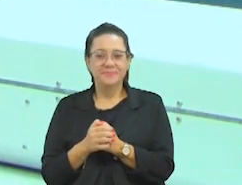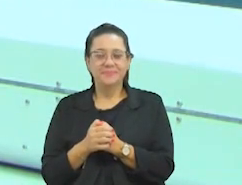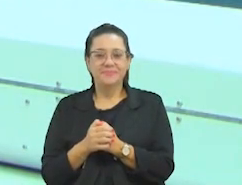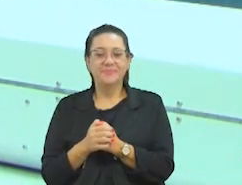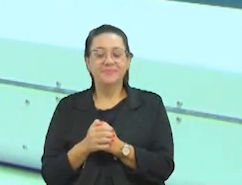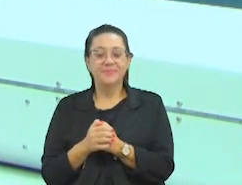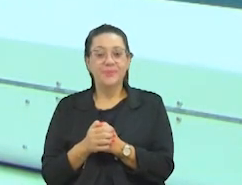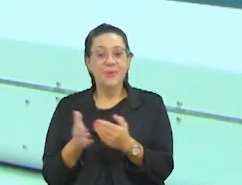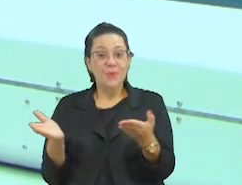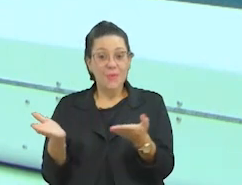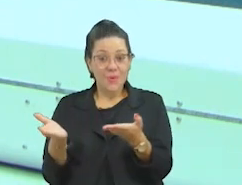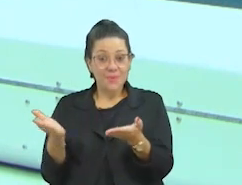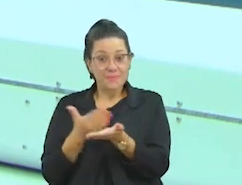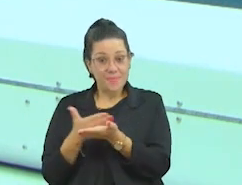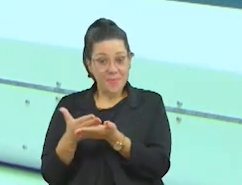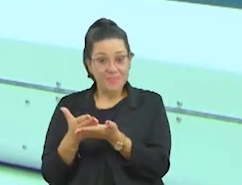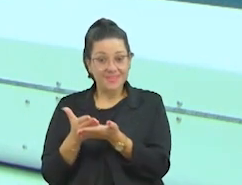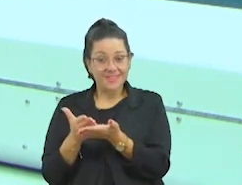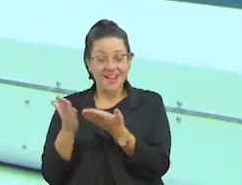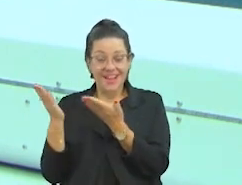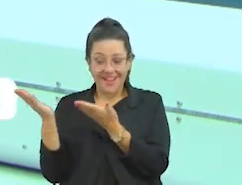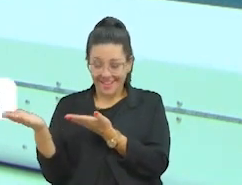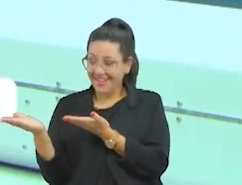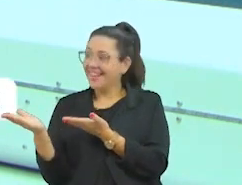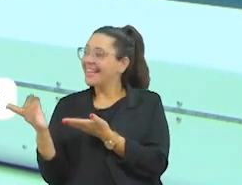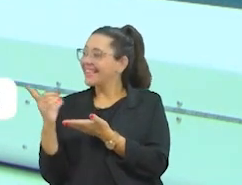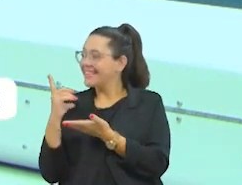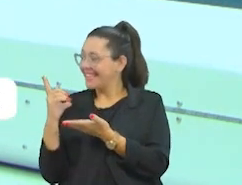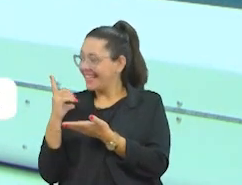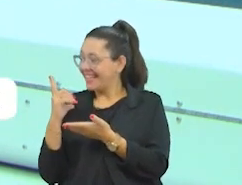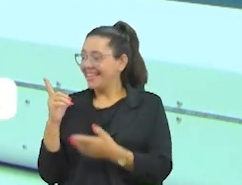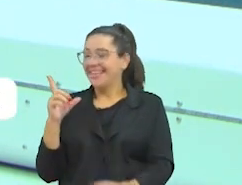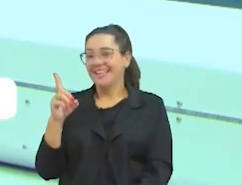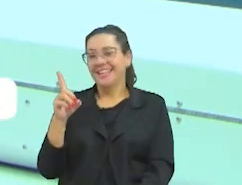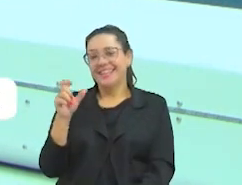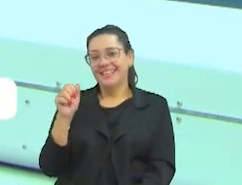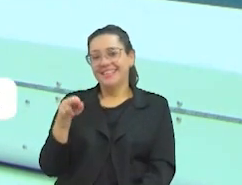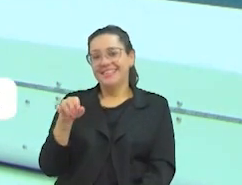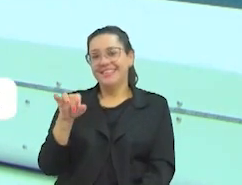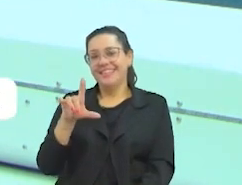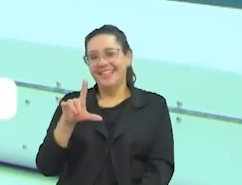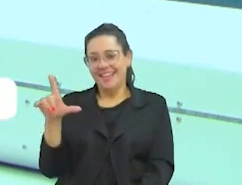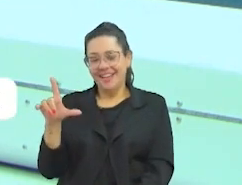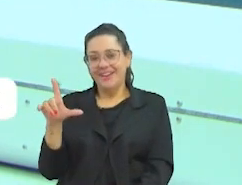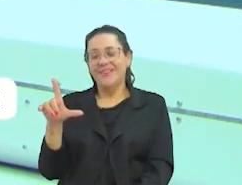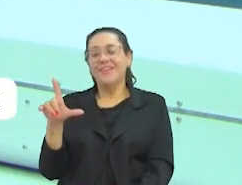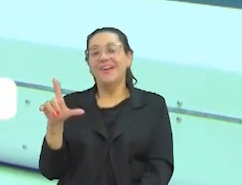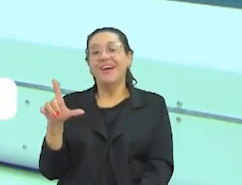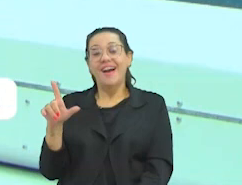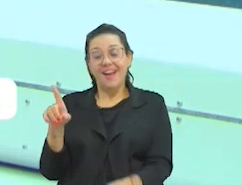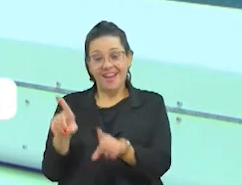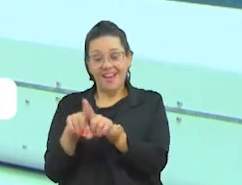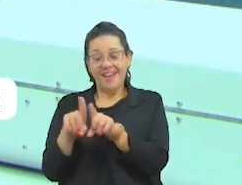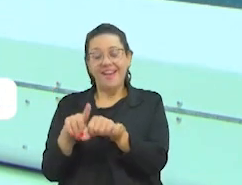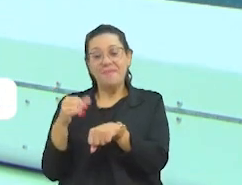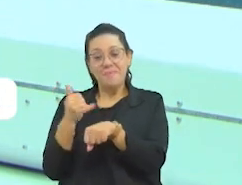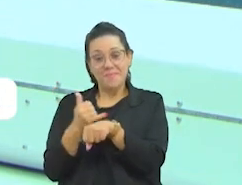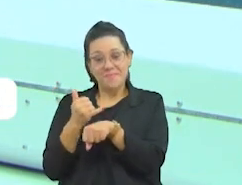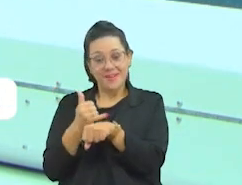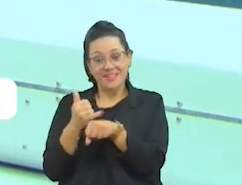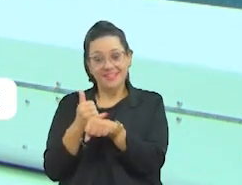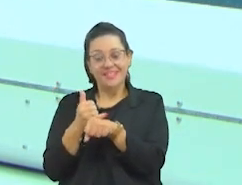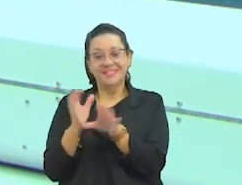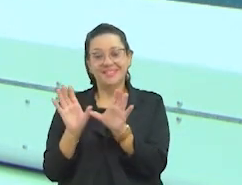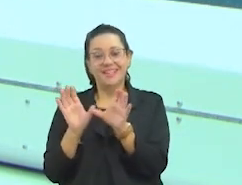E hoje, para começar o nosso quadro, a gente recebe Daniel Davi, vereador e presidente também da Câmara de Vereadores de Votoporanga.